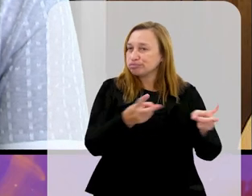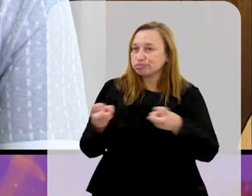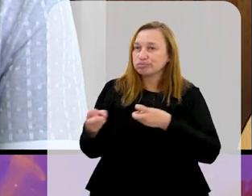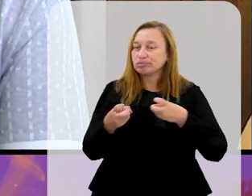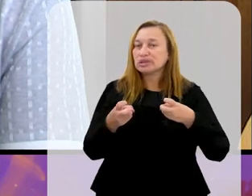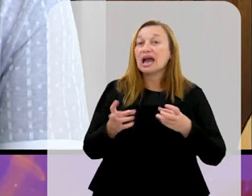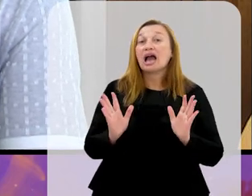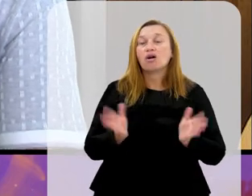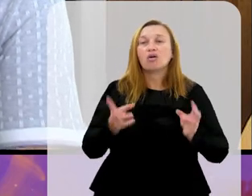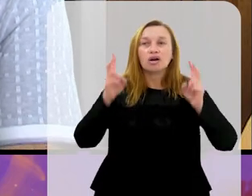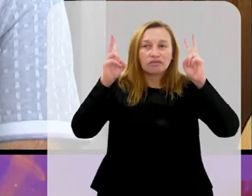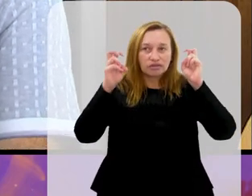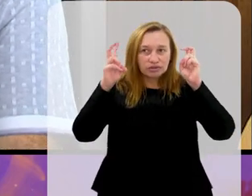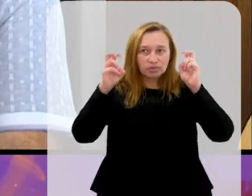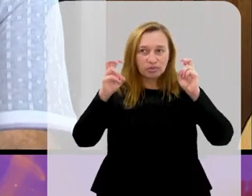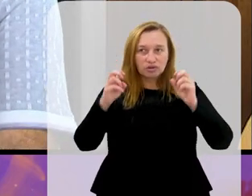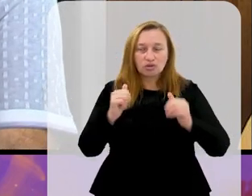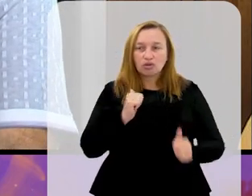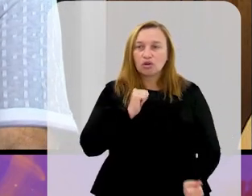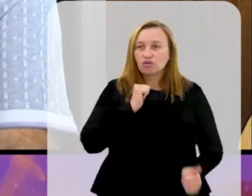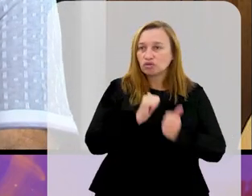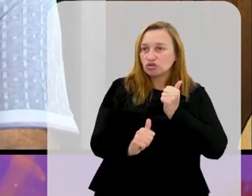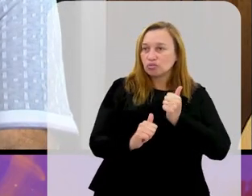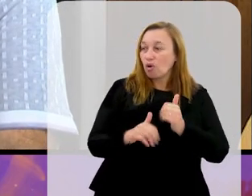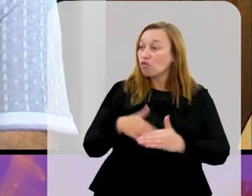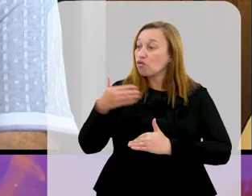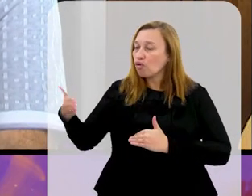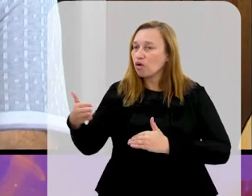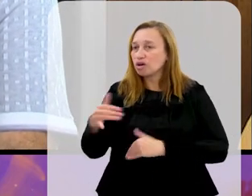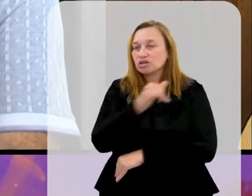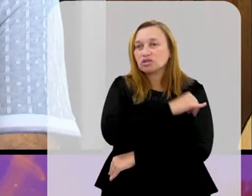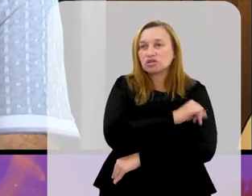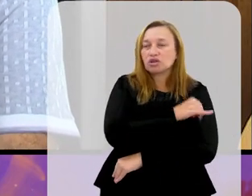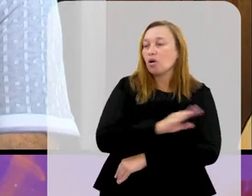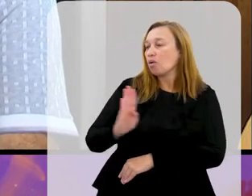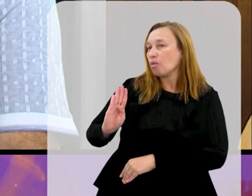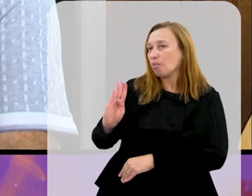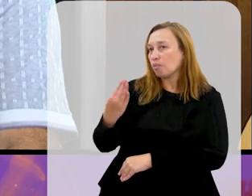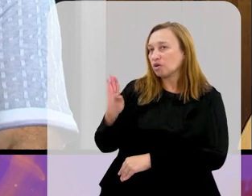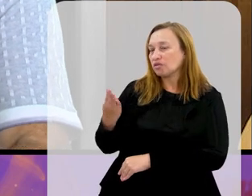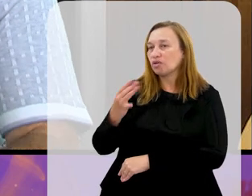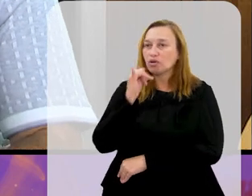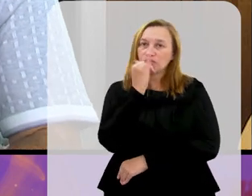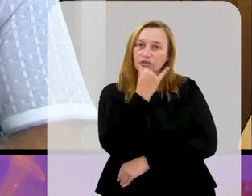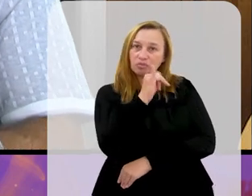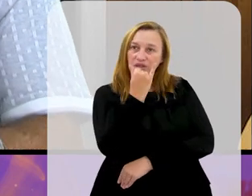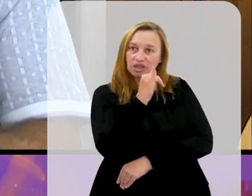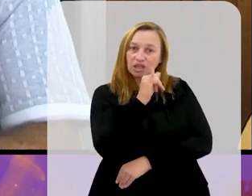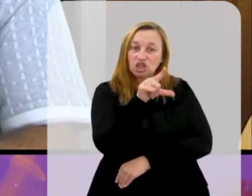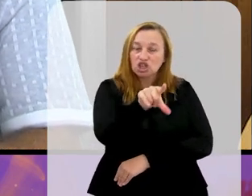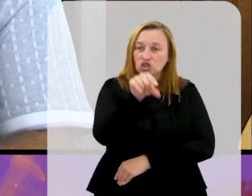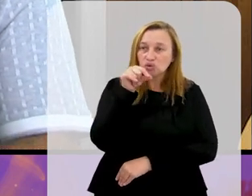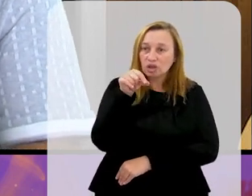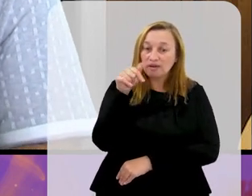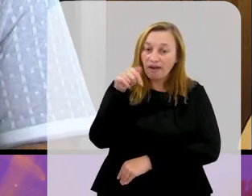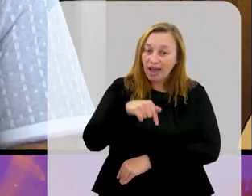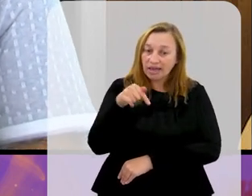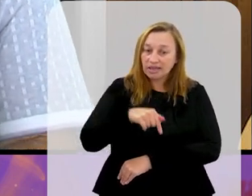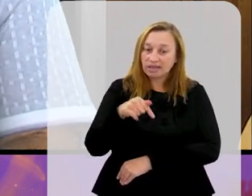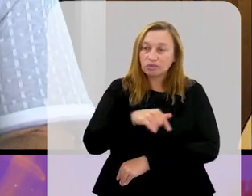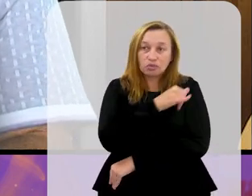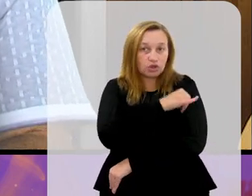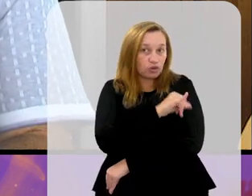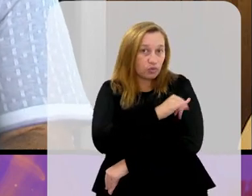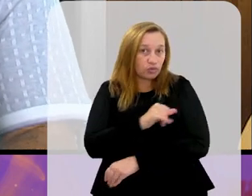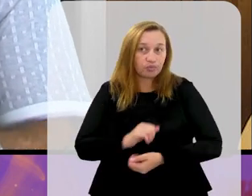Agora, ainda sobre o tema de jogar fora do Rio de Janeiro, o Botafogo e o Fluminense, eles preferiram ficar aqui.